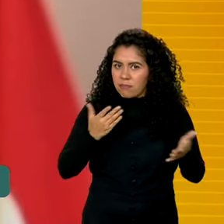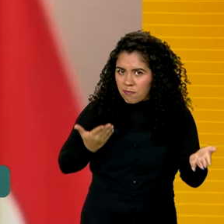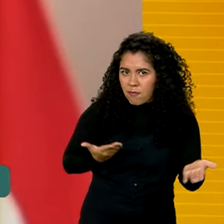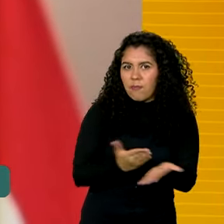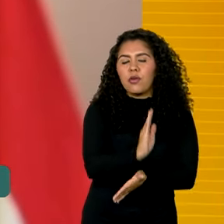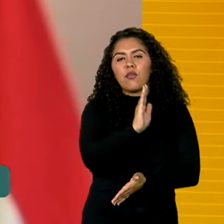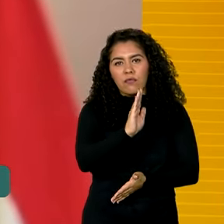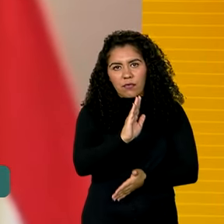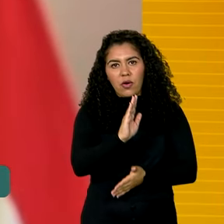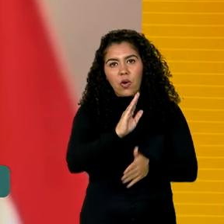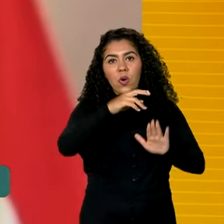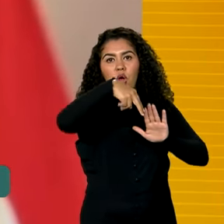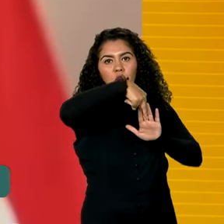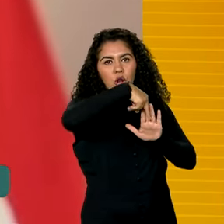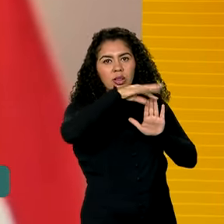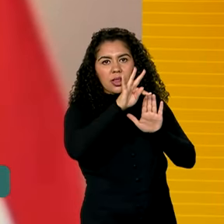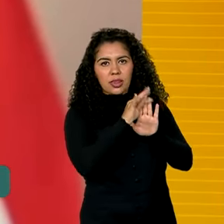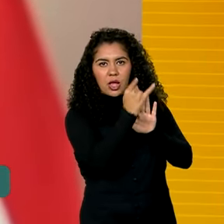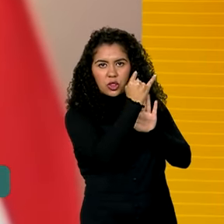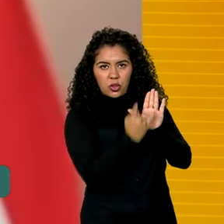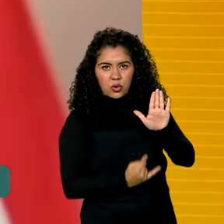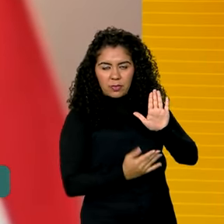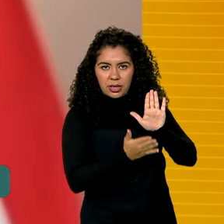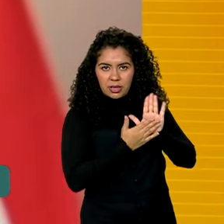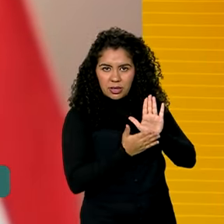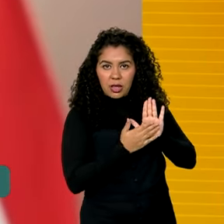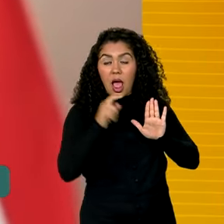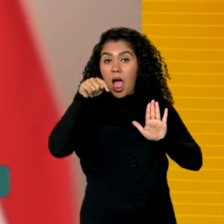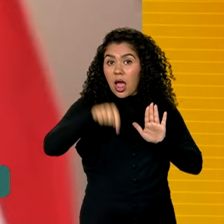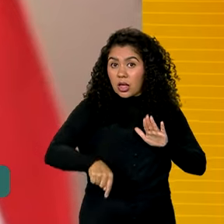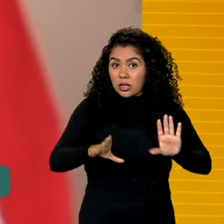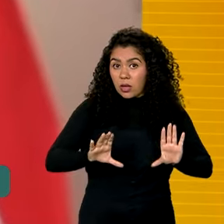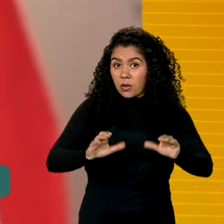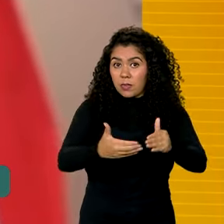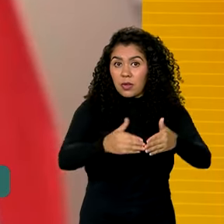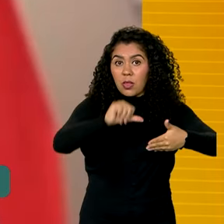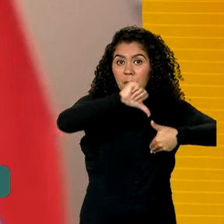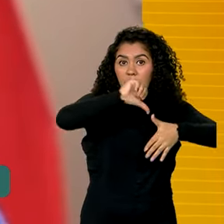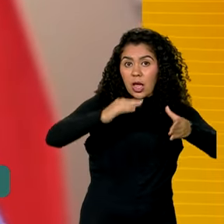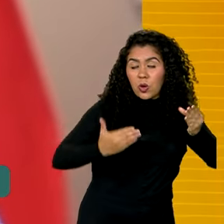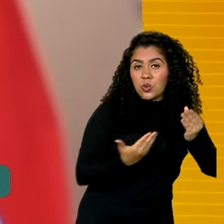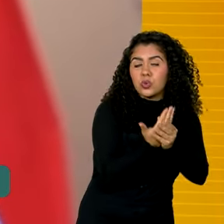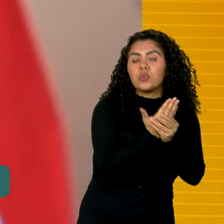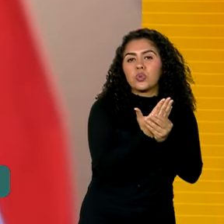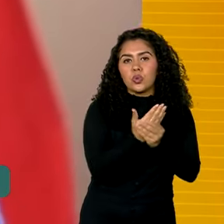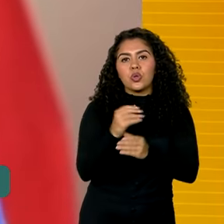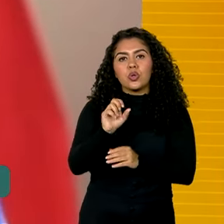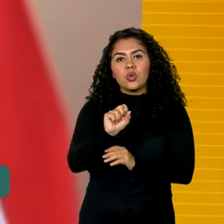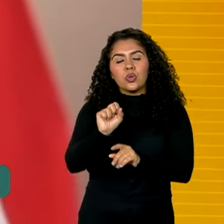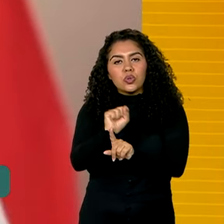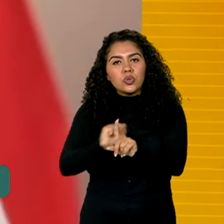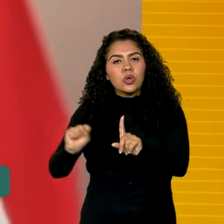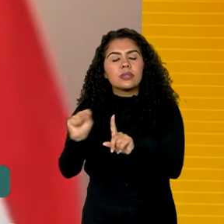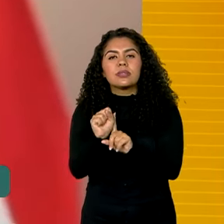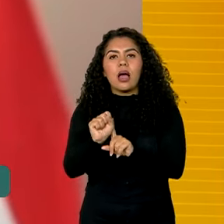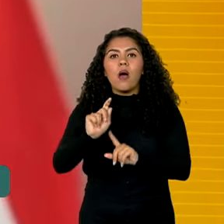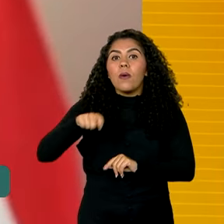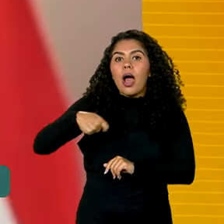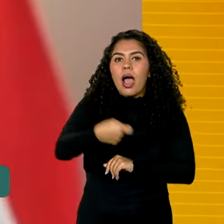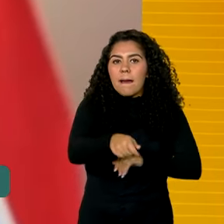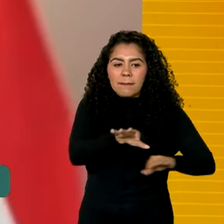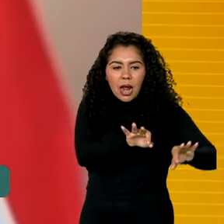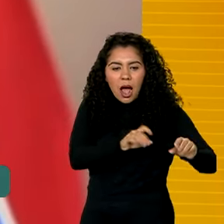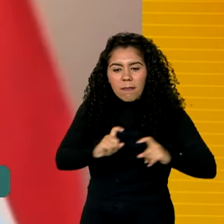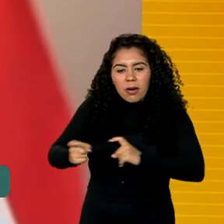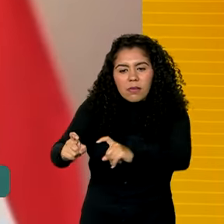de uma nota técnica. Esse fórum do Mercosul Social, ele é um órgão técnico preparatório para a